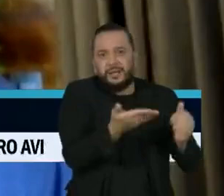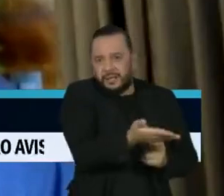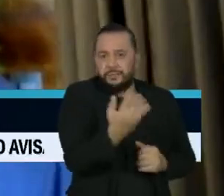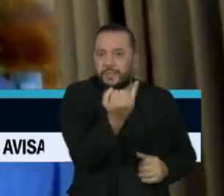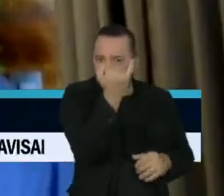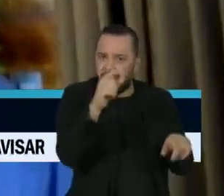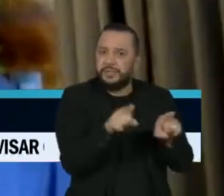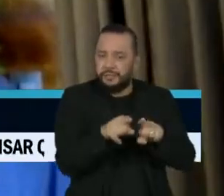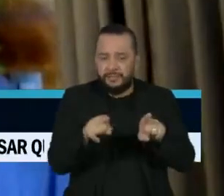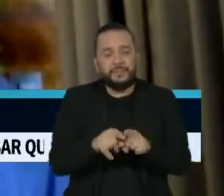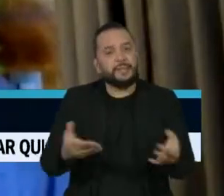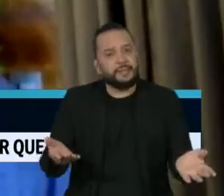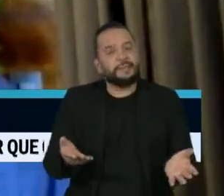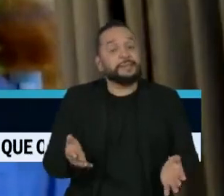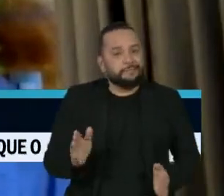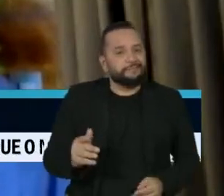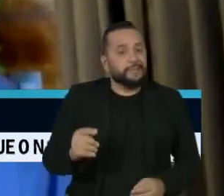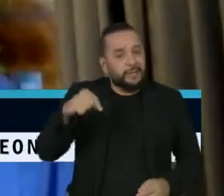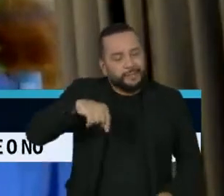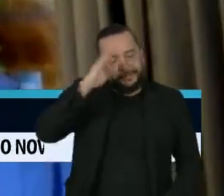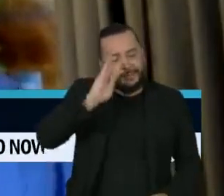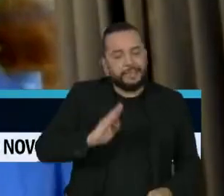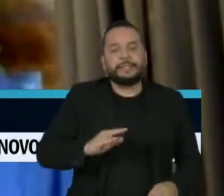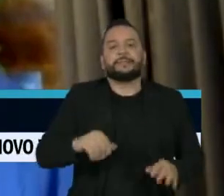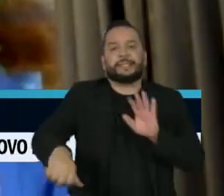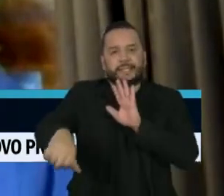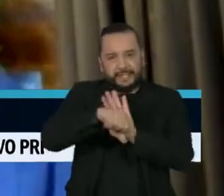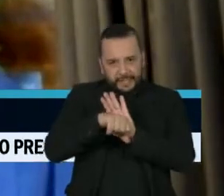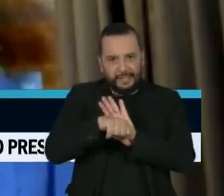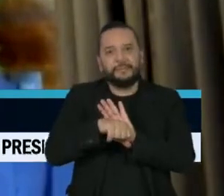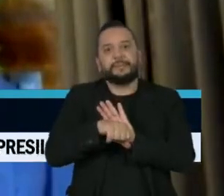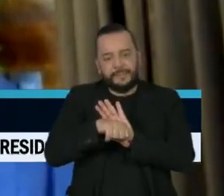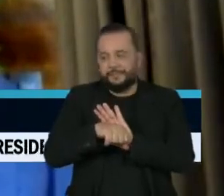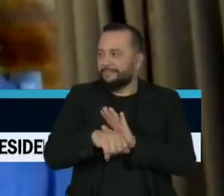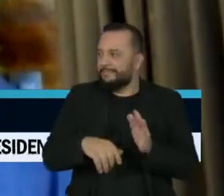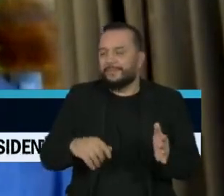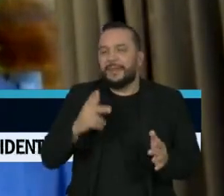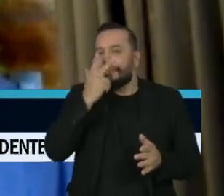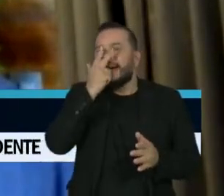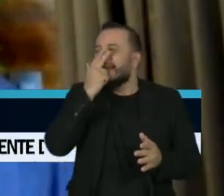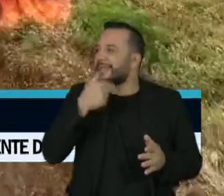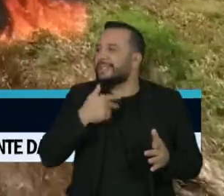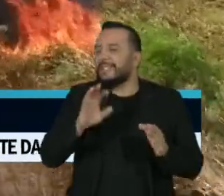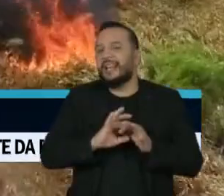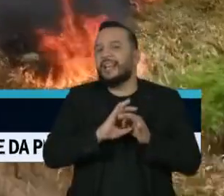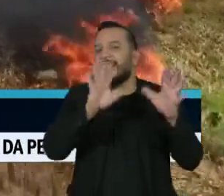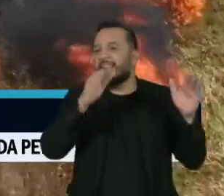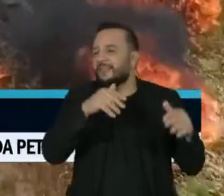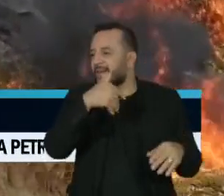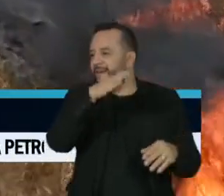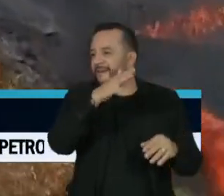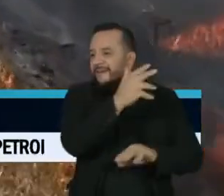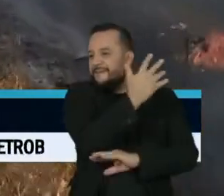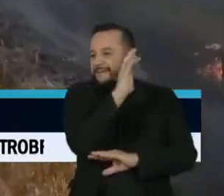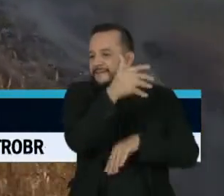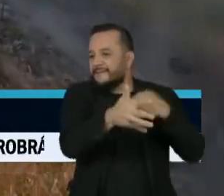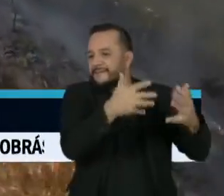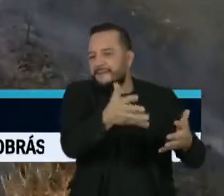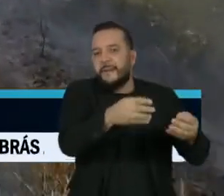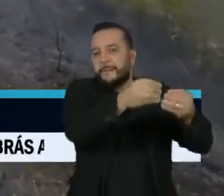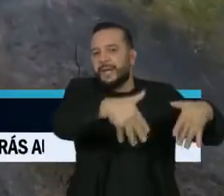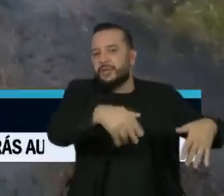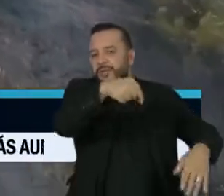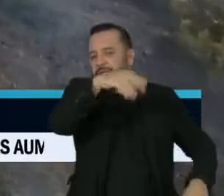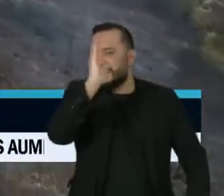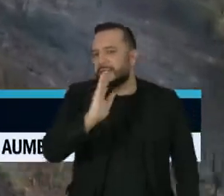criminoso ambiental, infelizmente, no Brasil, vive tempos de felicidade. E a felicidade desse crime ambiental gera um prejuízo muito grande,